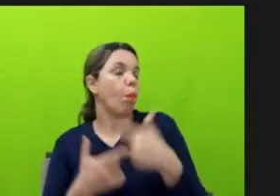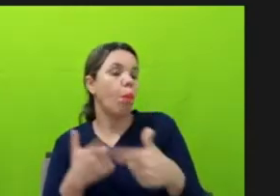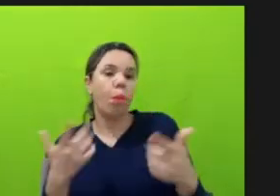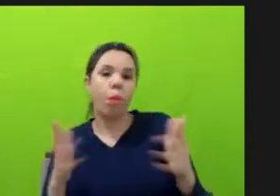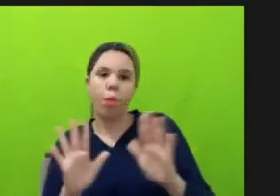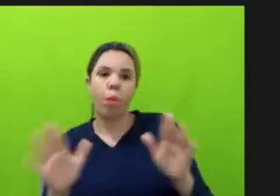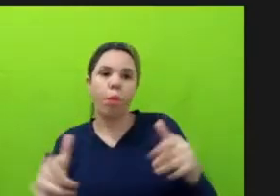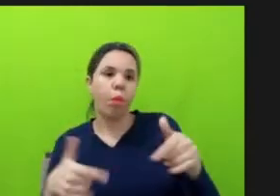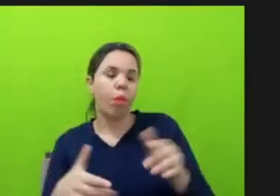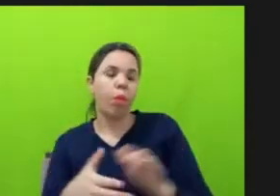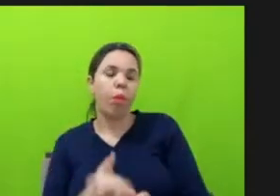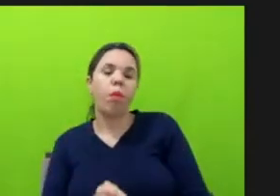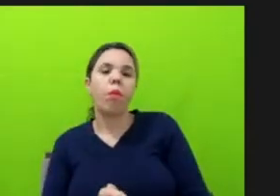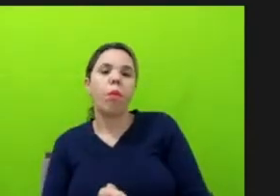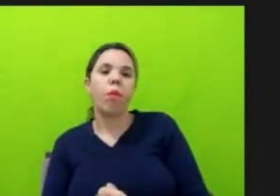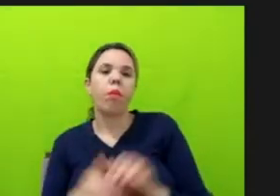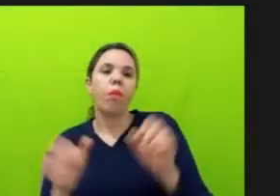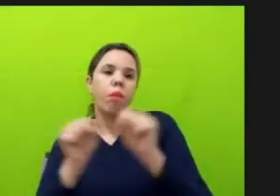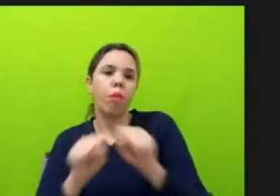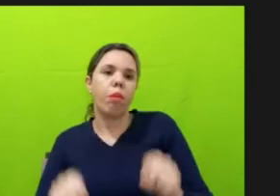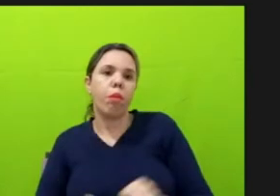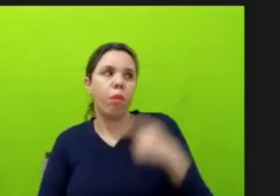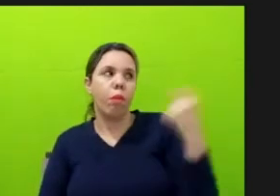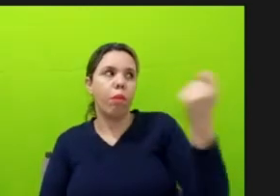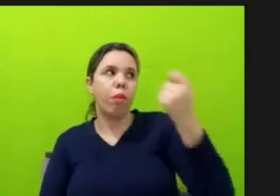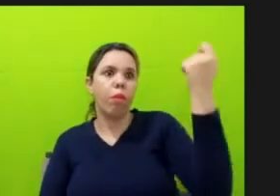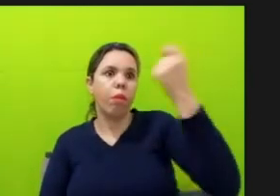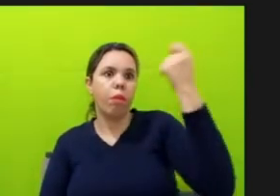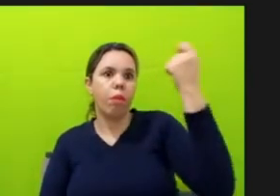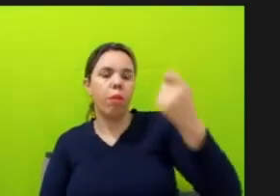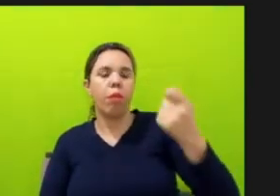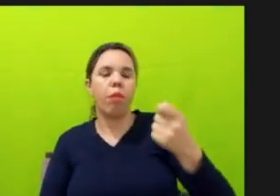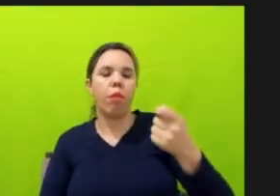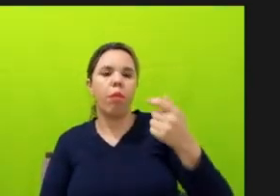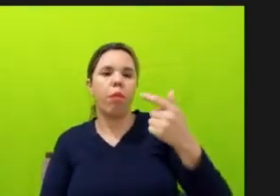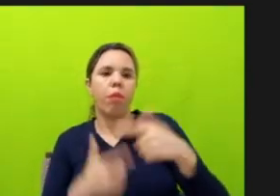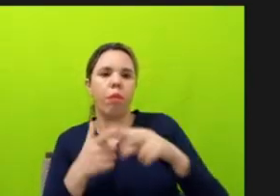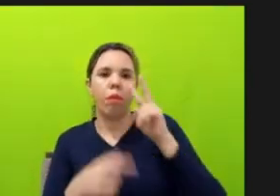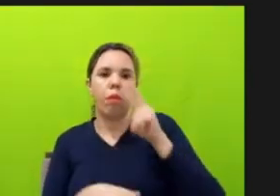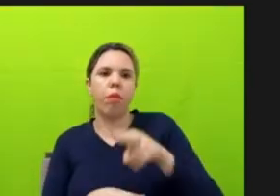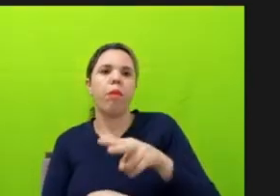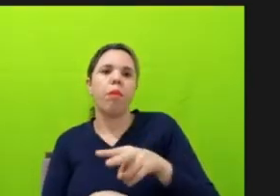o sistema é muito grave que nós estamos vivenciando. Então, eu digo assim,